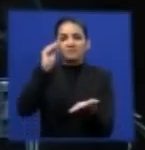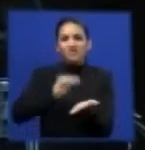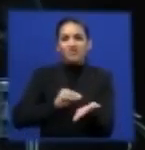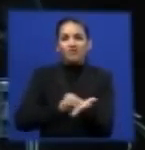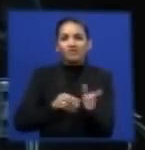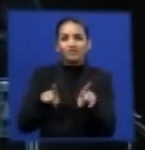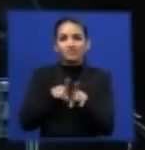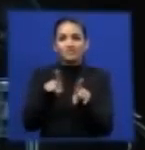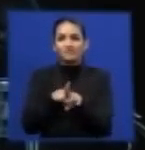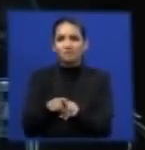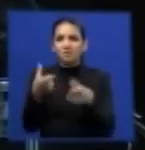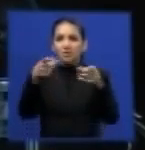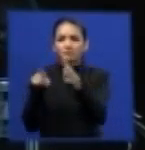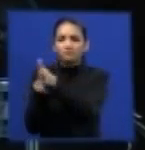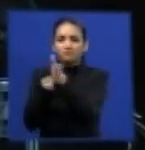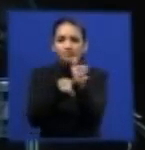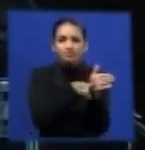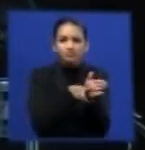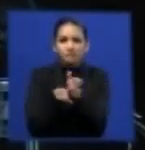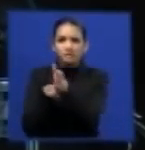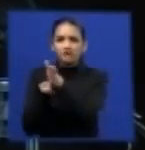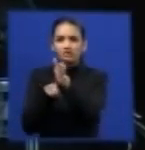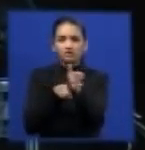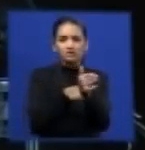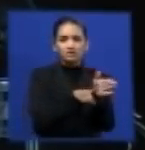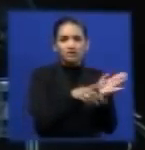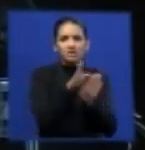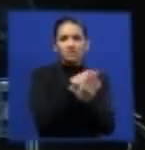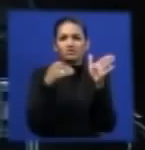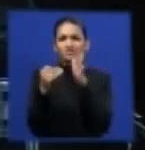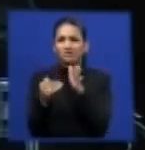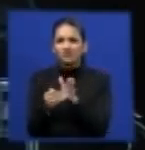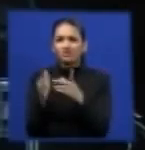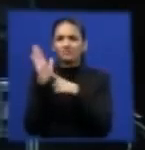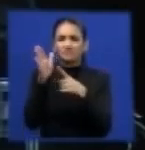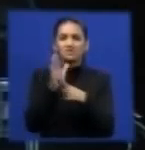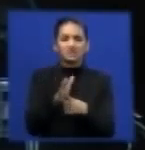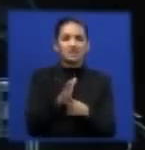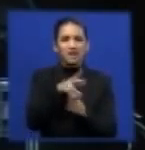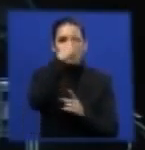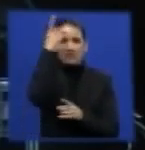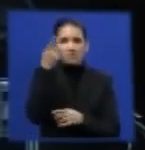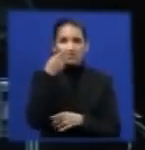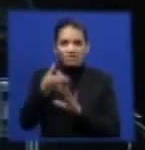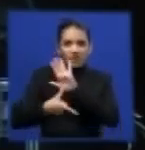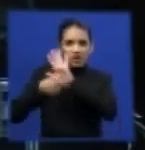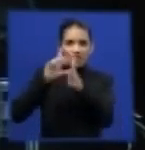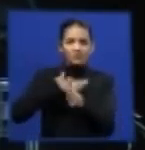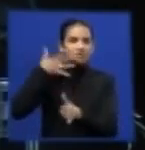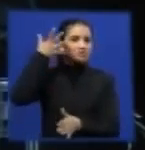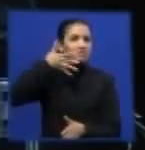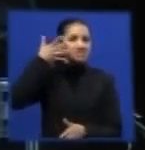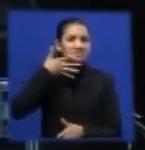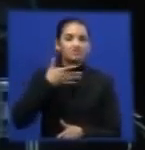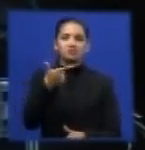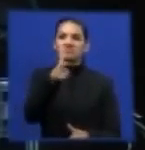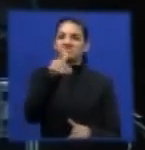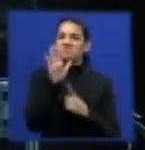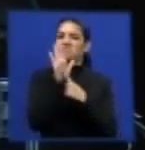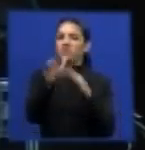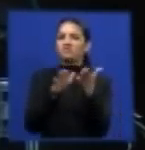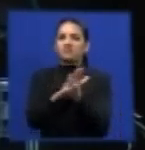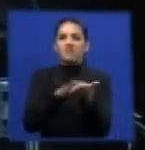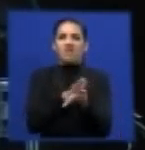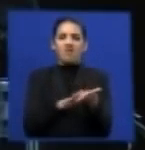fontes, em todas as, ou na maioria das explanações, a falta de indicação de fontes de pesquisa. Parecendo